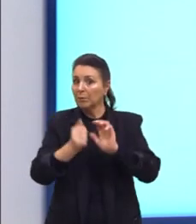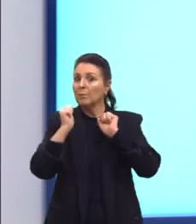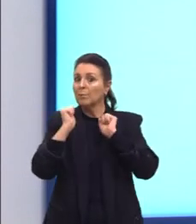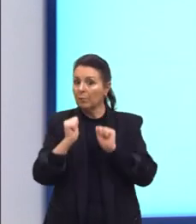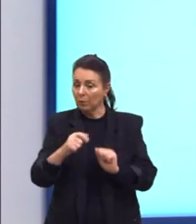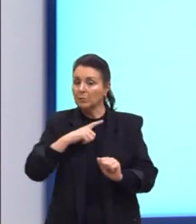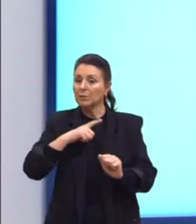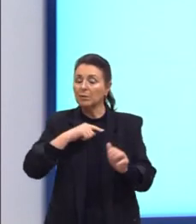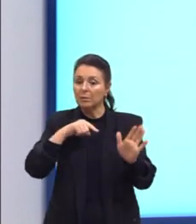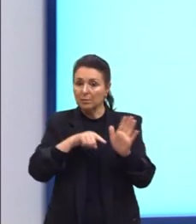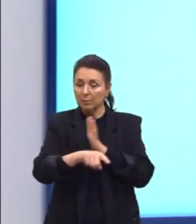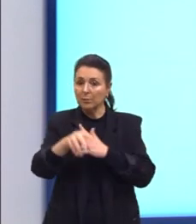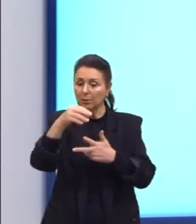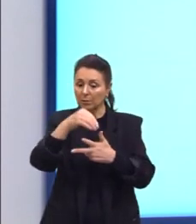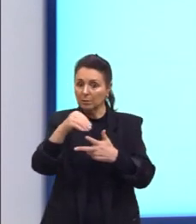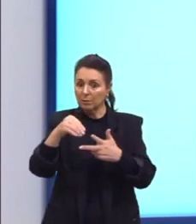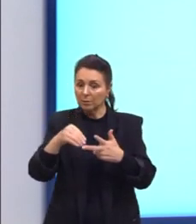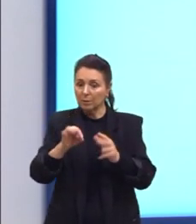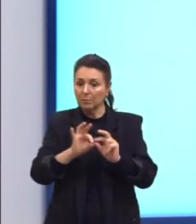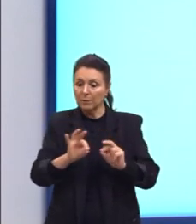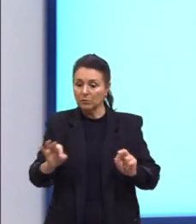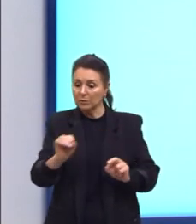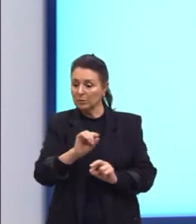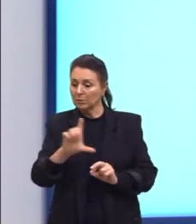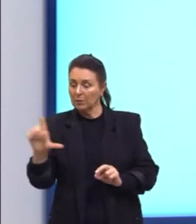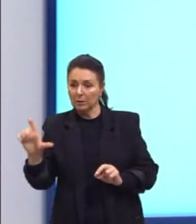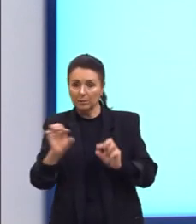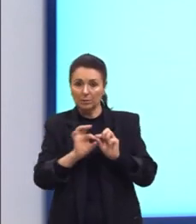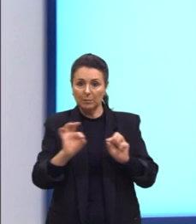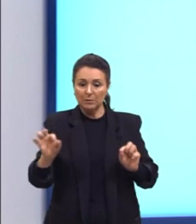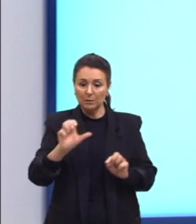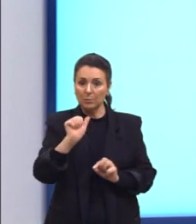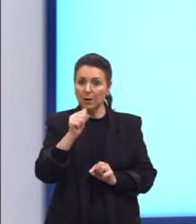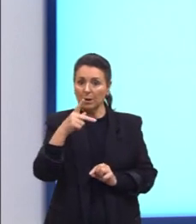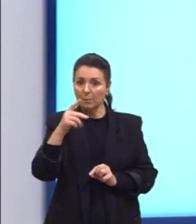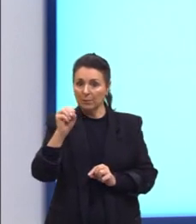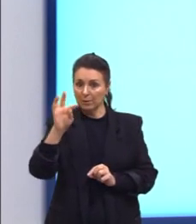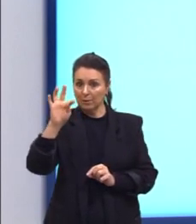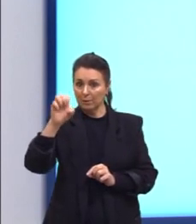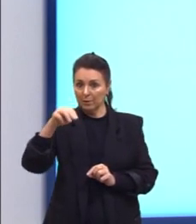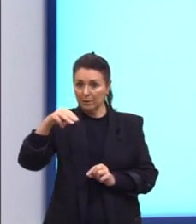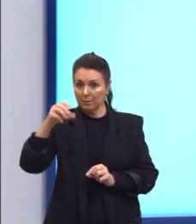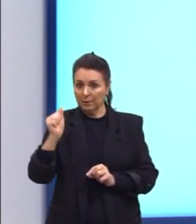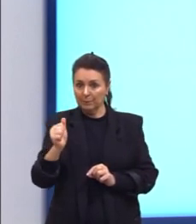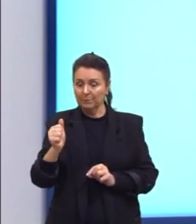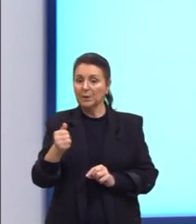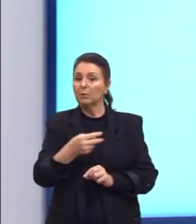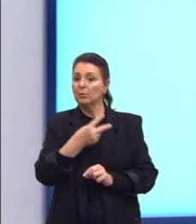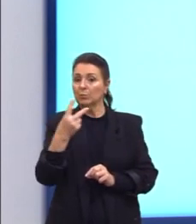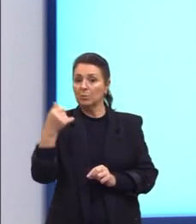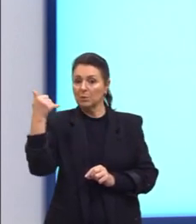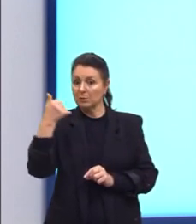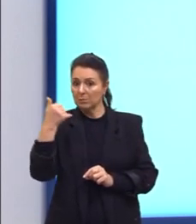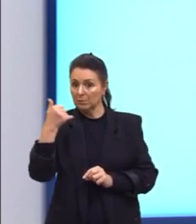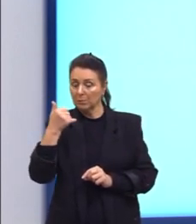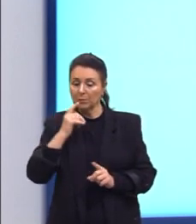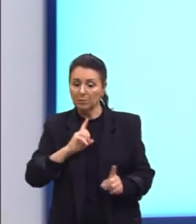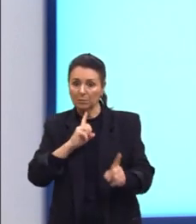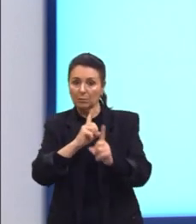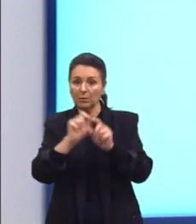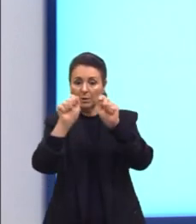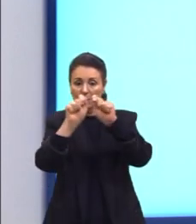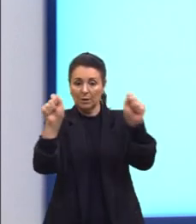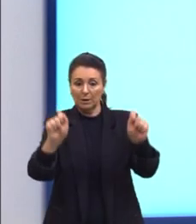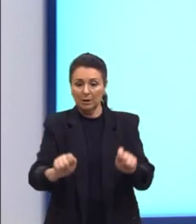trazendo para vocês a medida do lado e a medida do apótema. E daí, com essas duas informações, a gente chega na área